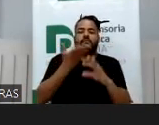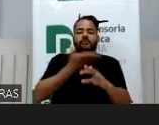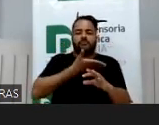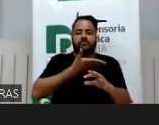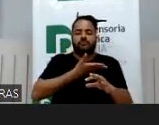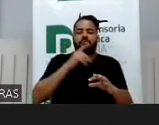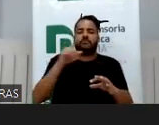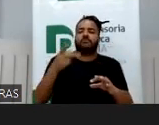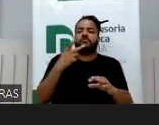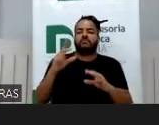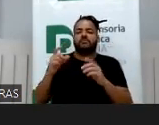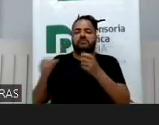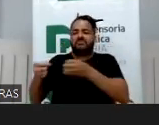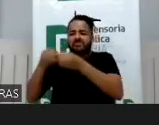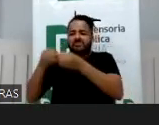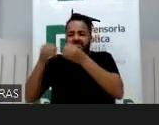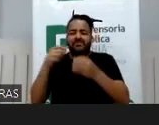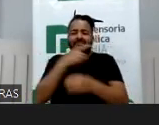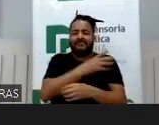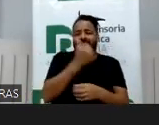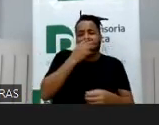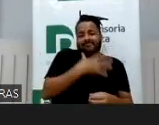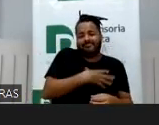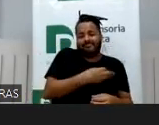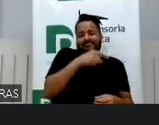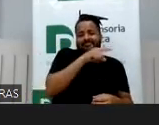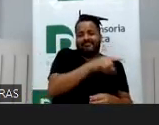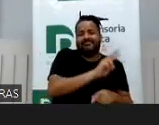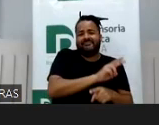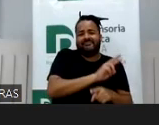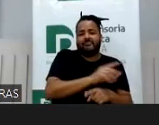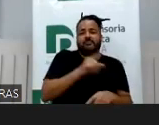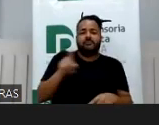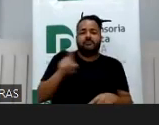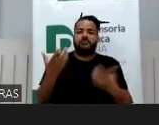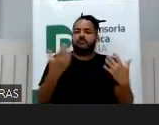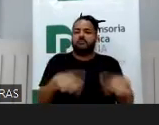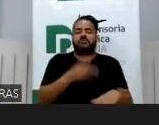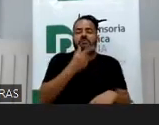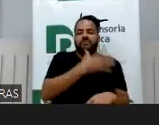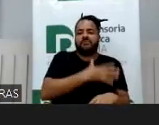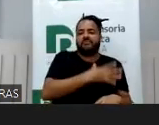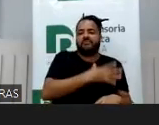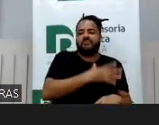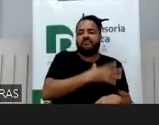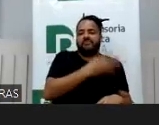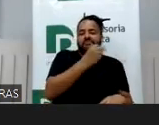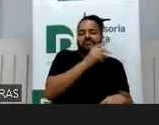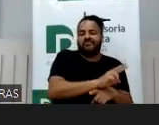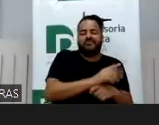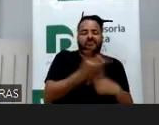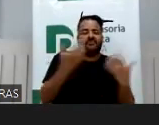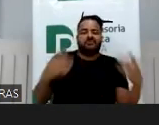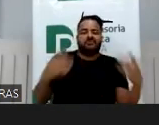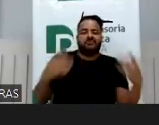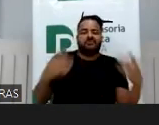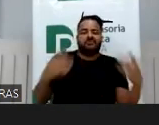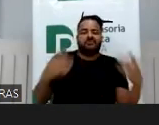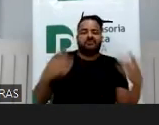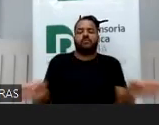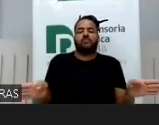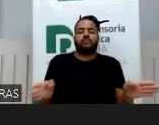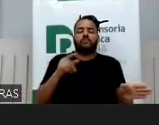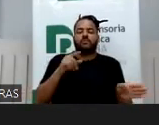a filha estava em casa, coisas assim, mas dividir a guarda ele não quer, ele tá na bola dividida de ou a guarda unilateral dele ou ele não tem e